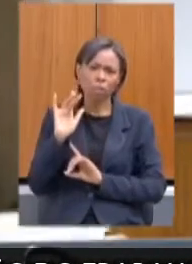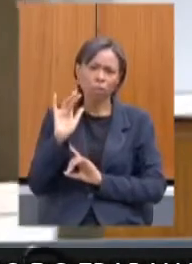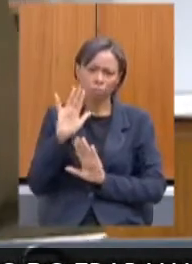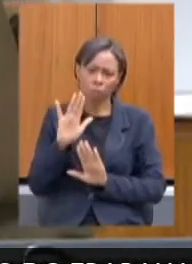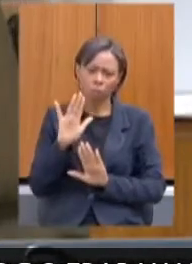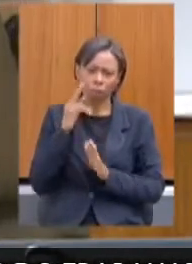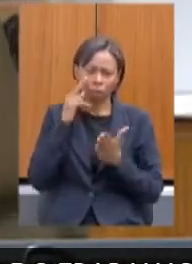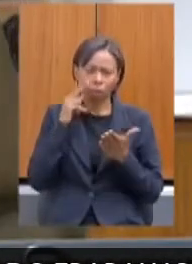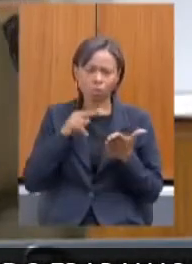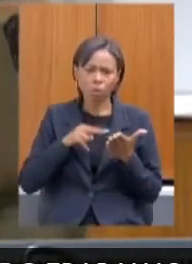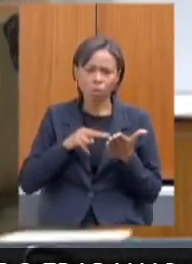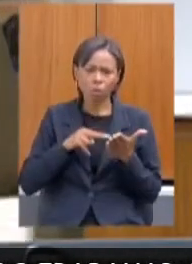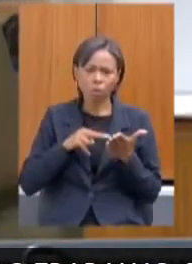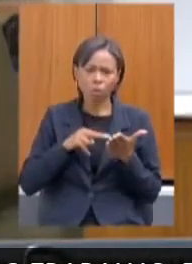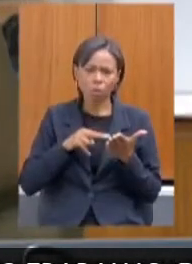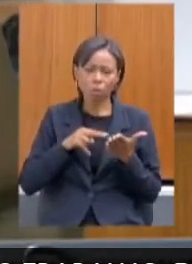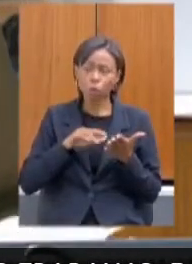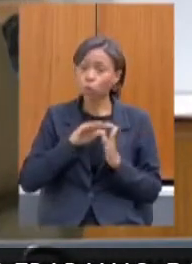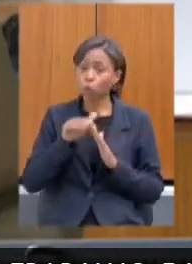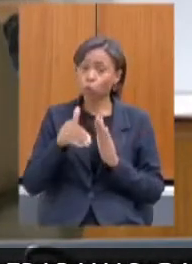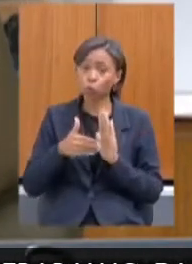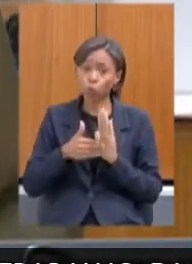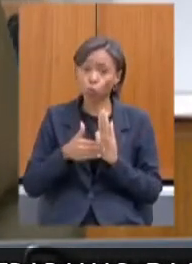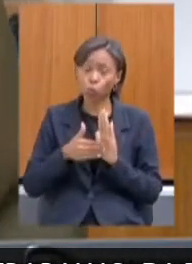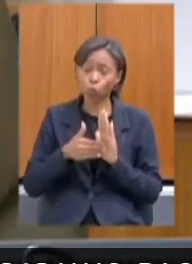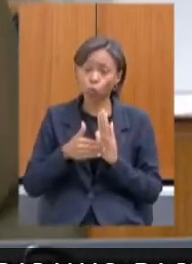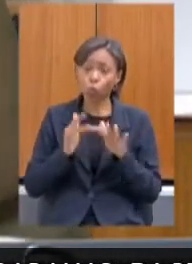Visualizações. Foram todos por redes sociais.